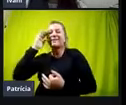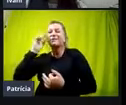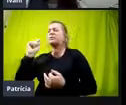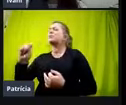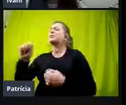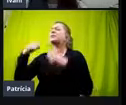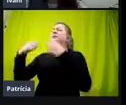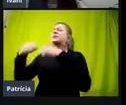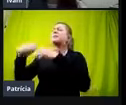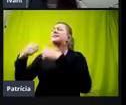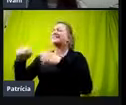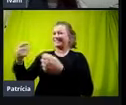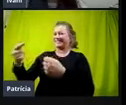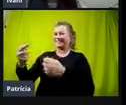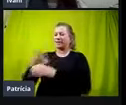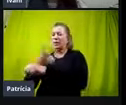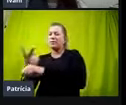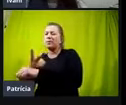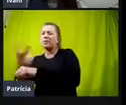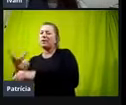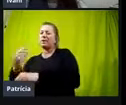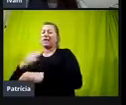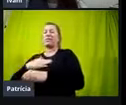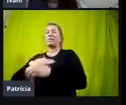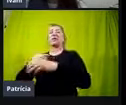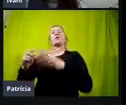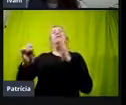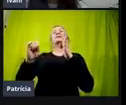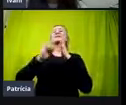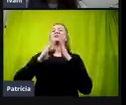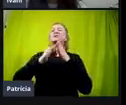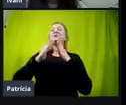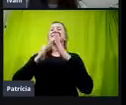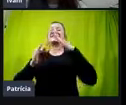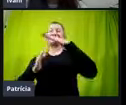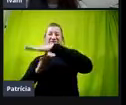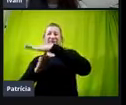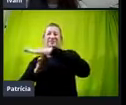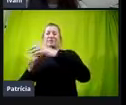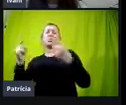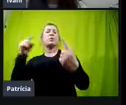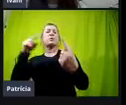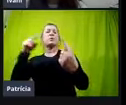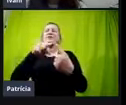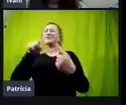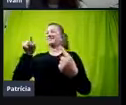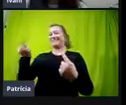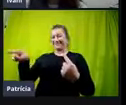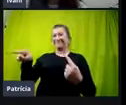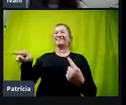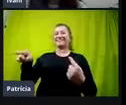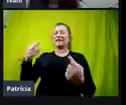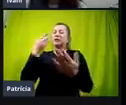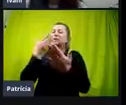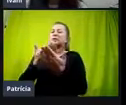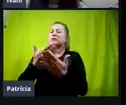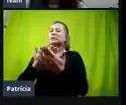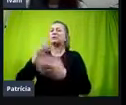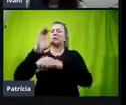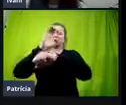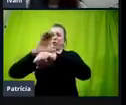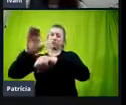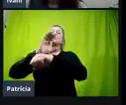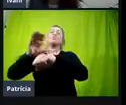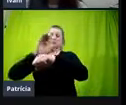procurado a nossa instituição, por que ele, né? Quais são os objetivos dele de estudar num curso que a nossa